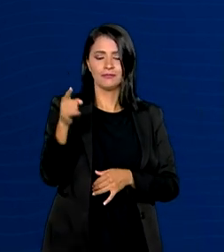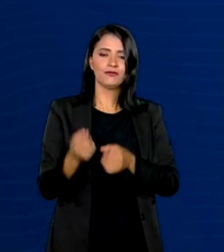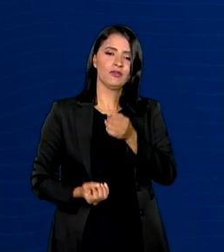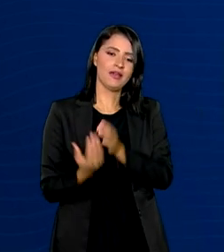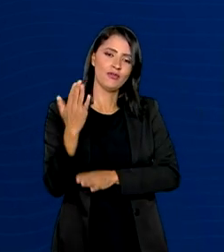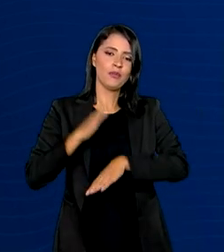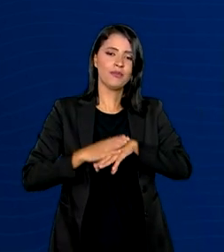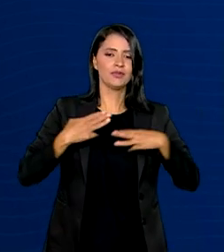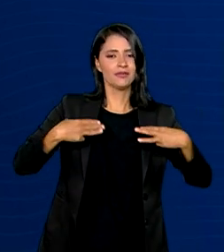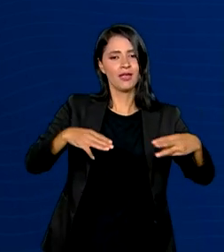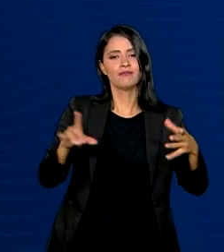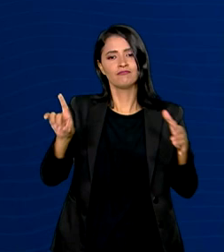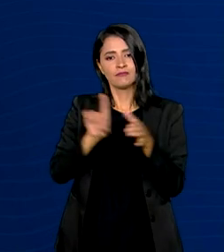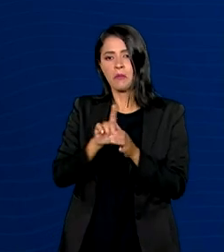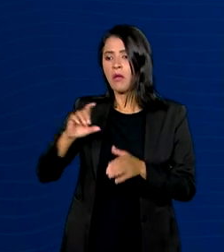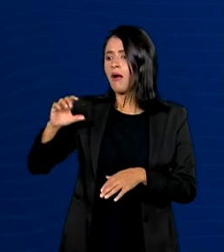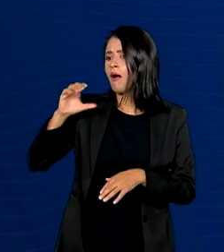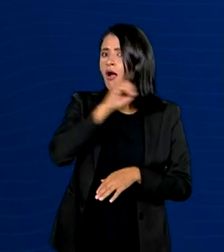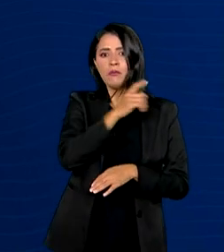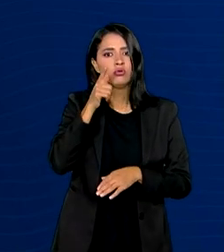Integração para agilizar o acesso aos recursos.